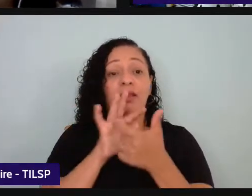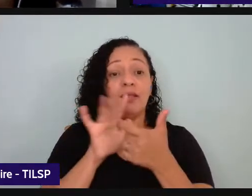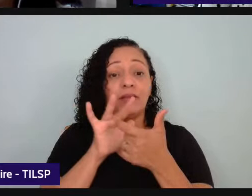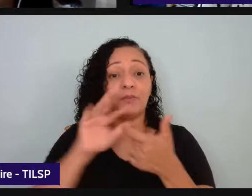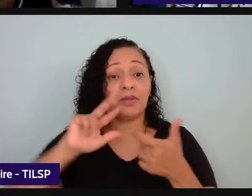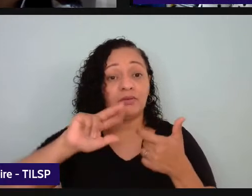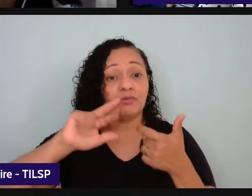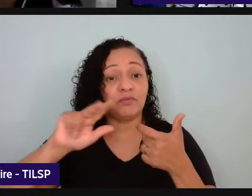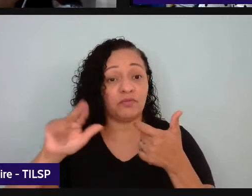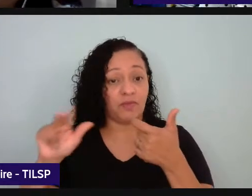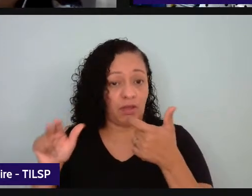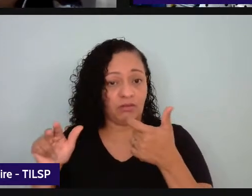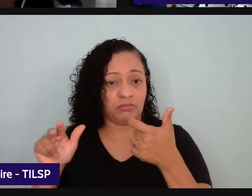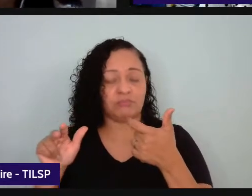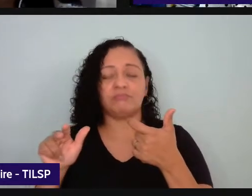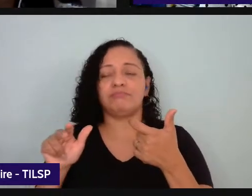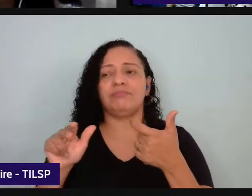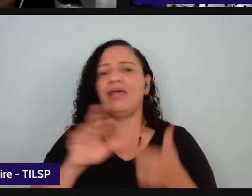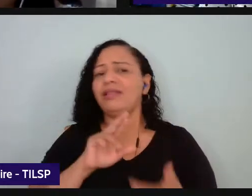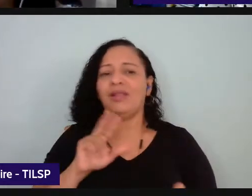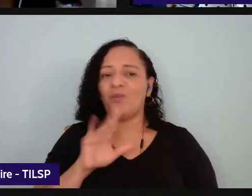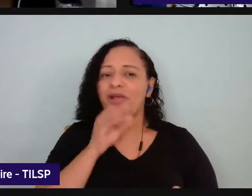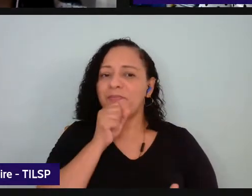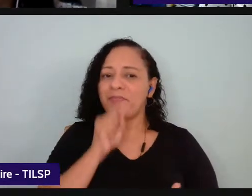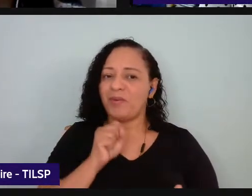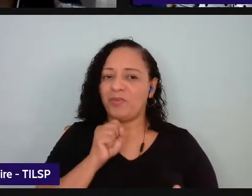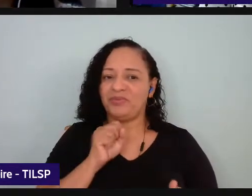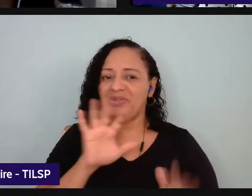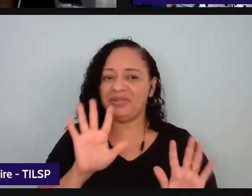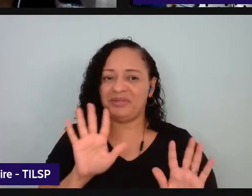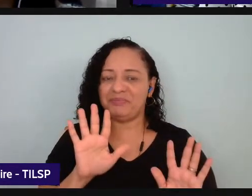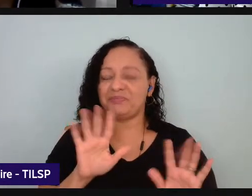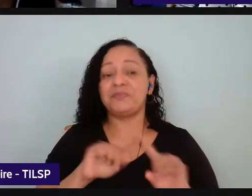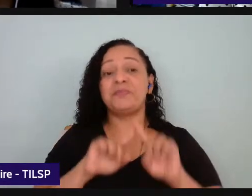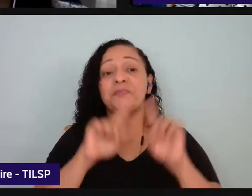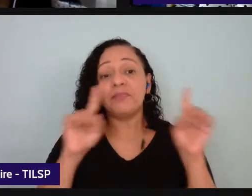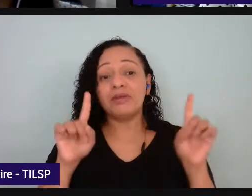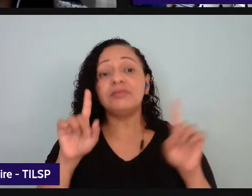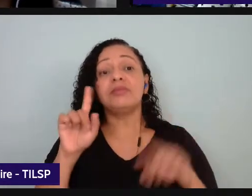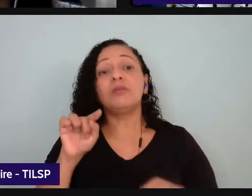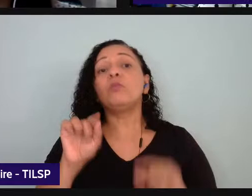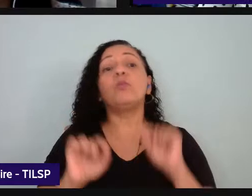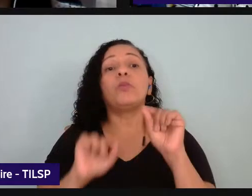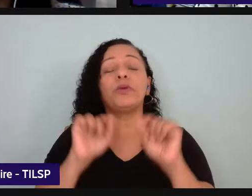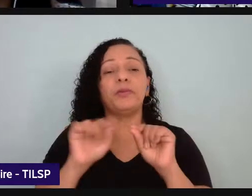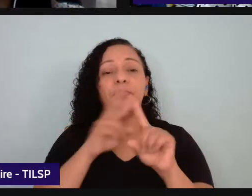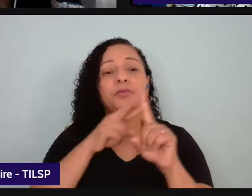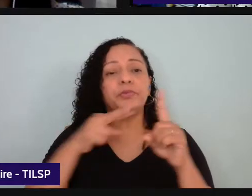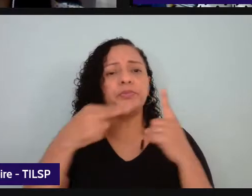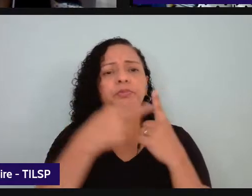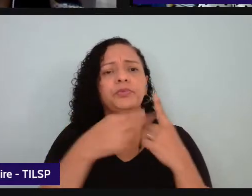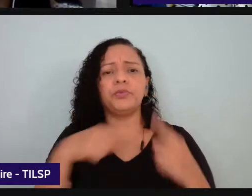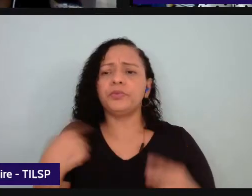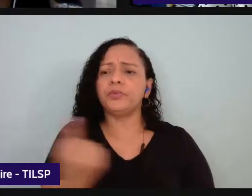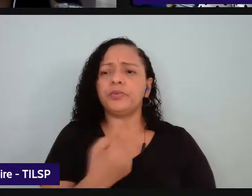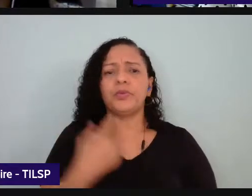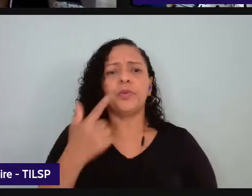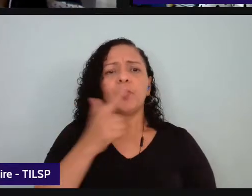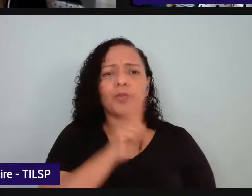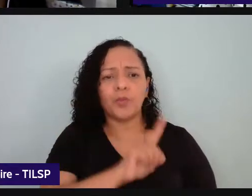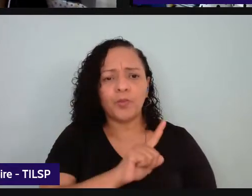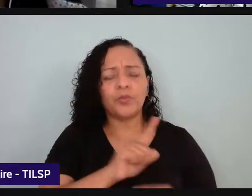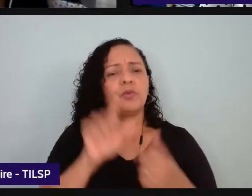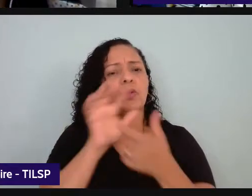é uma perspectiva paulo freiriana mas é uma perspectiva de que para a gente realmente consolidar esse letramento